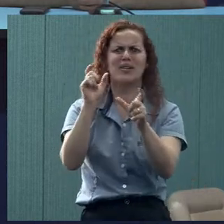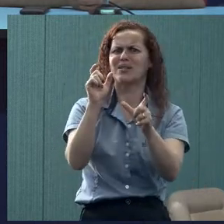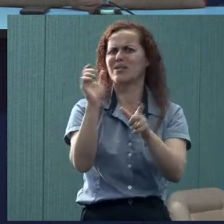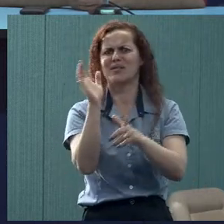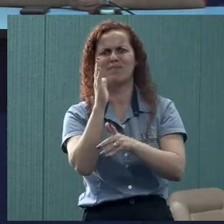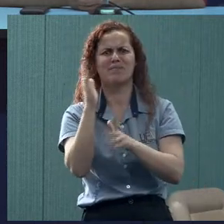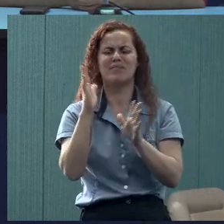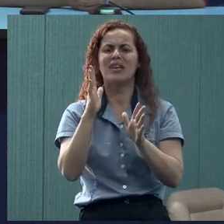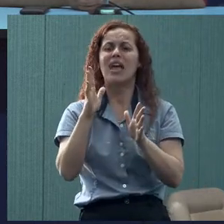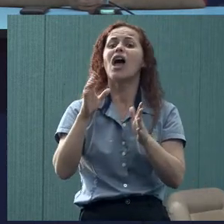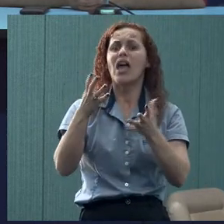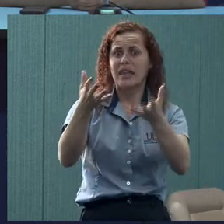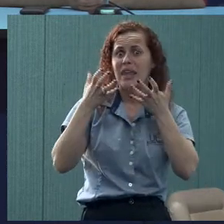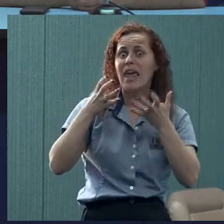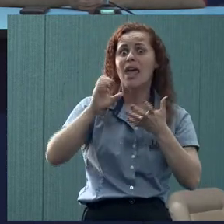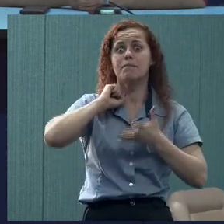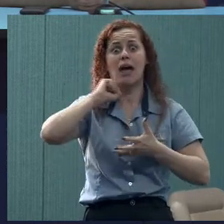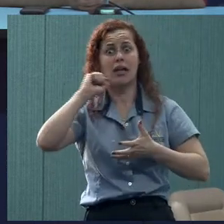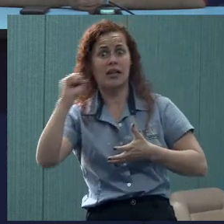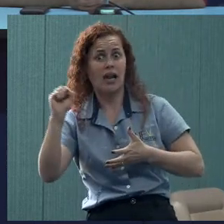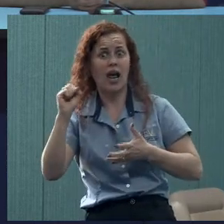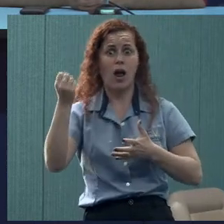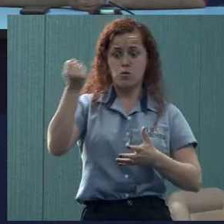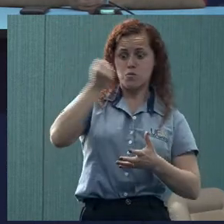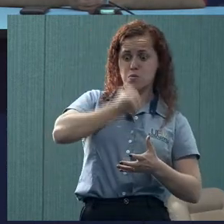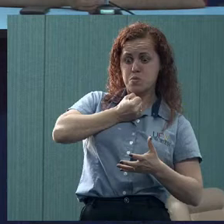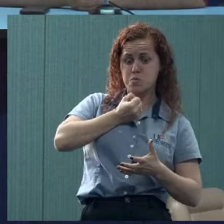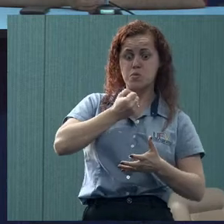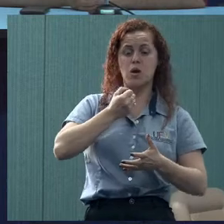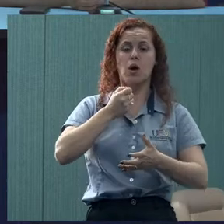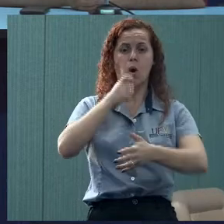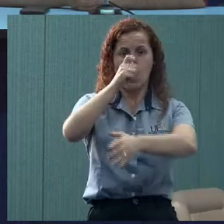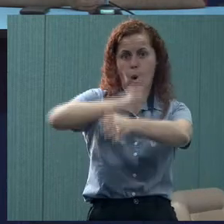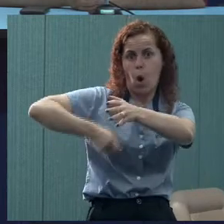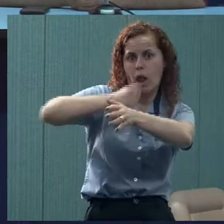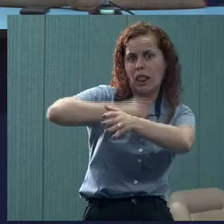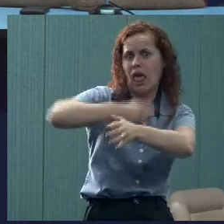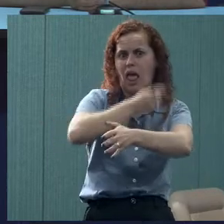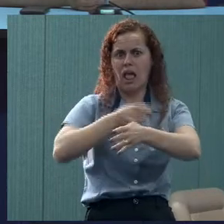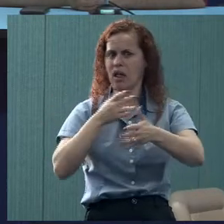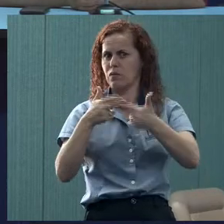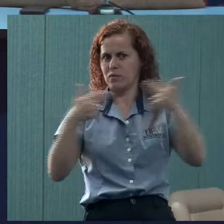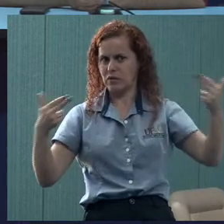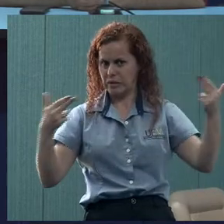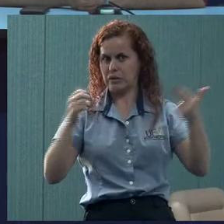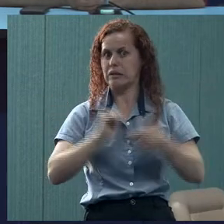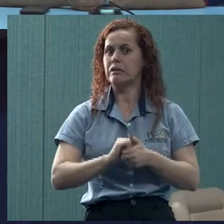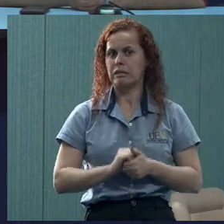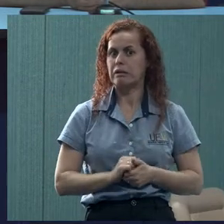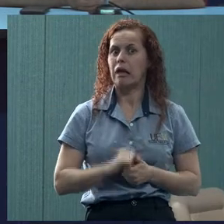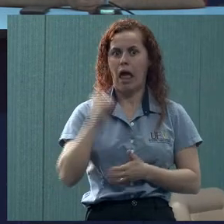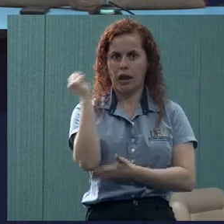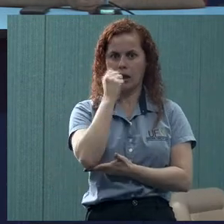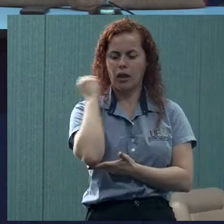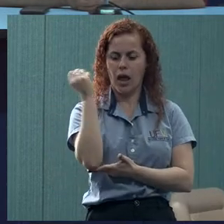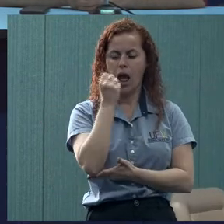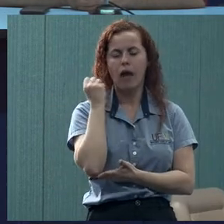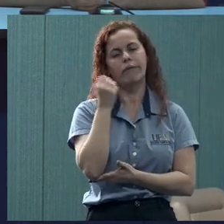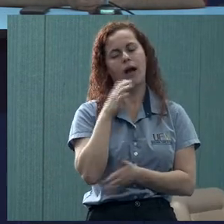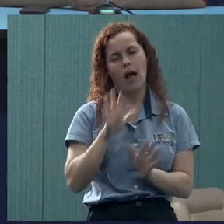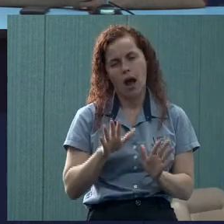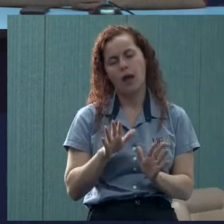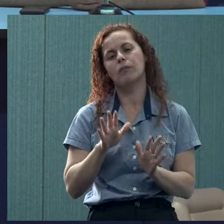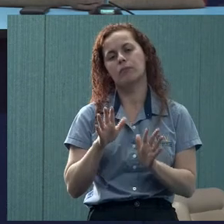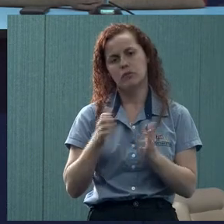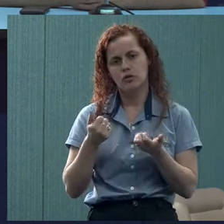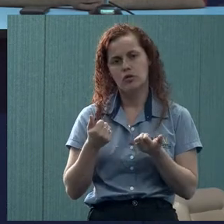em se matar, ou se mutilar, quer dizer, coisas aí que tem uma conotação assim, mais grave, aí sim,